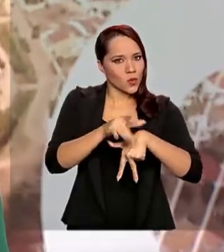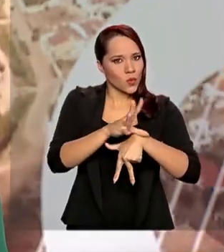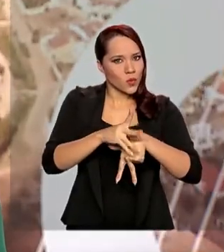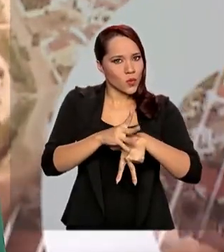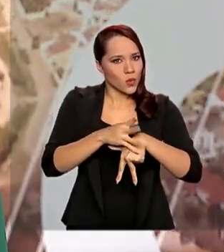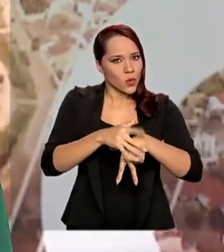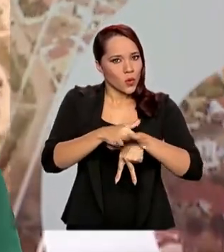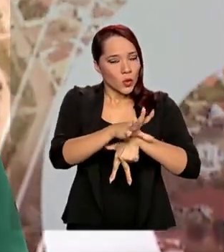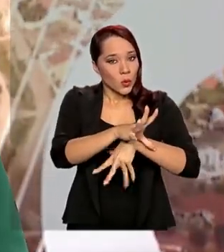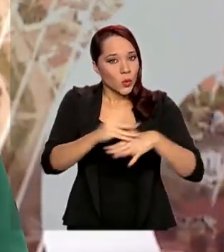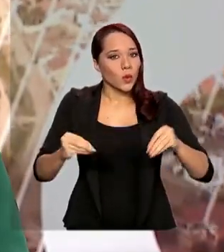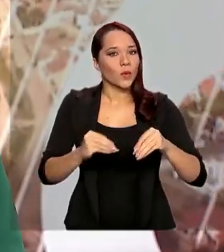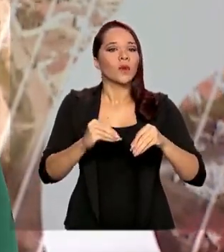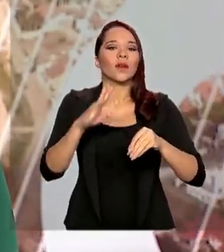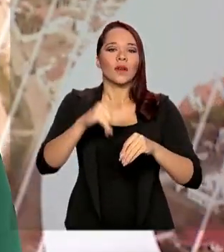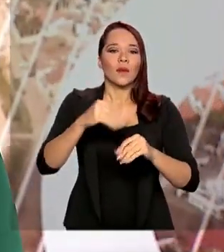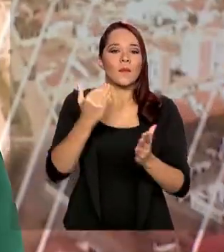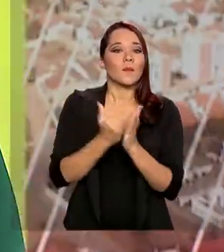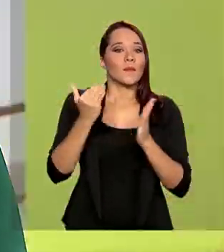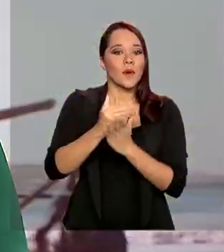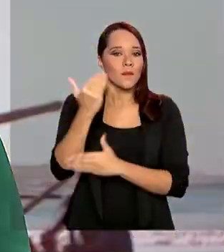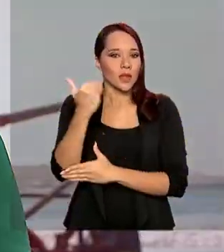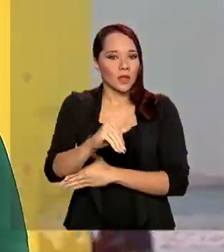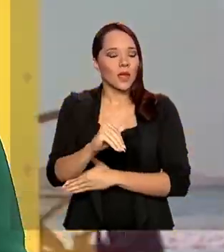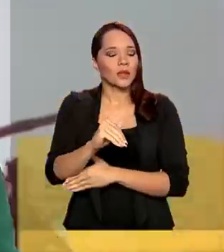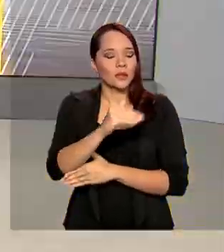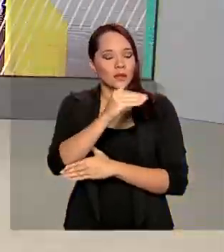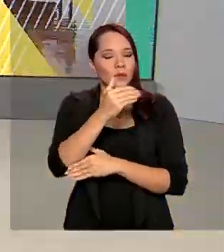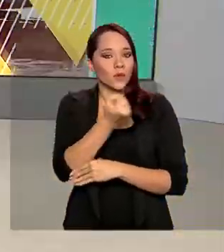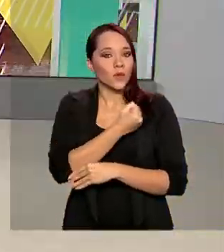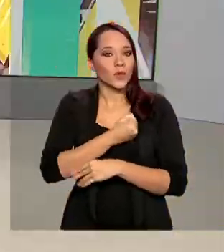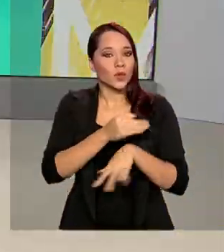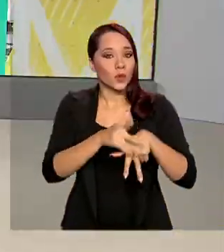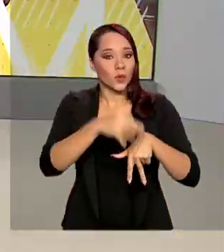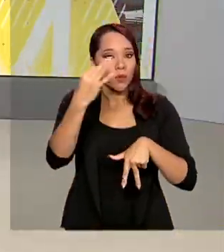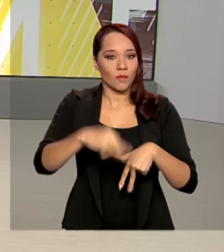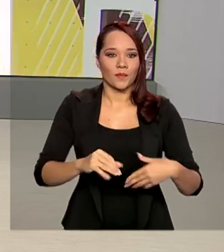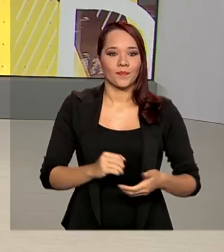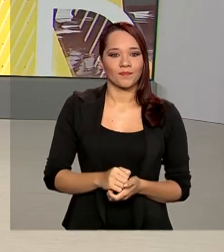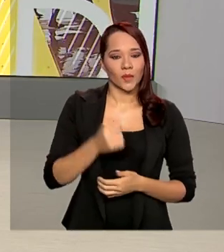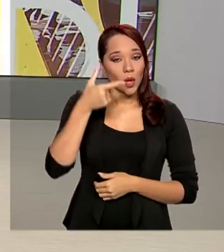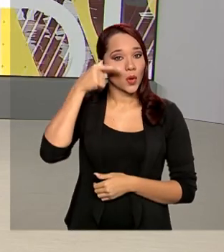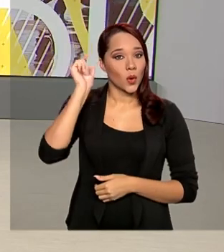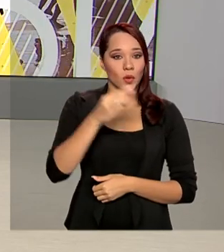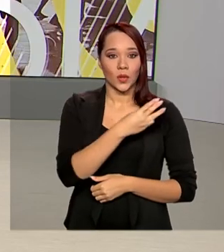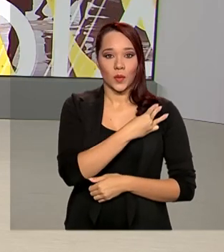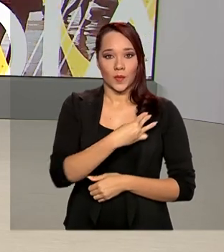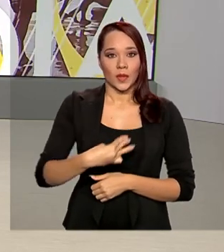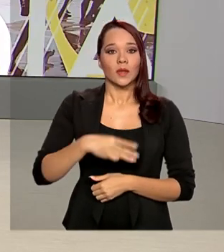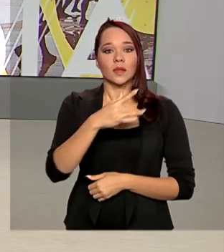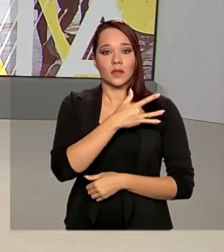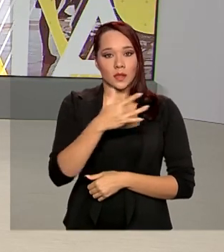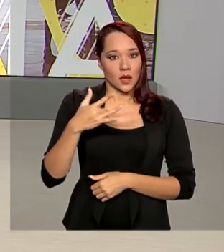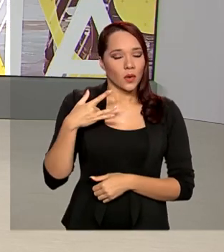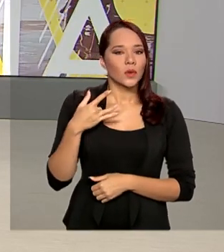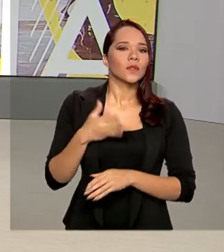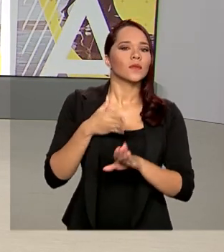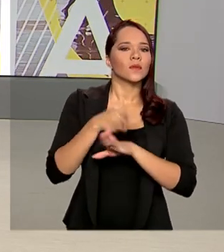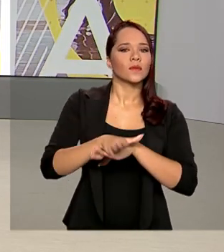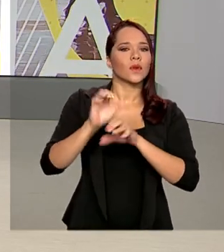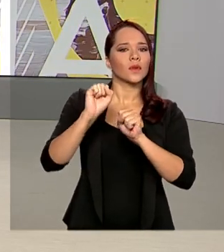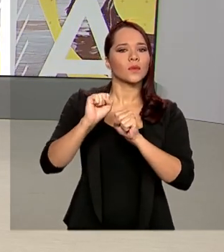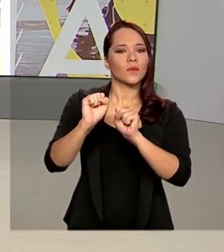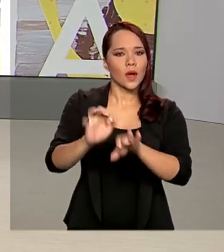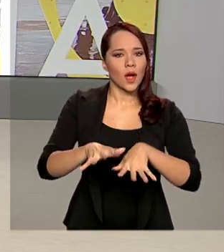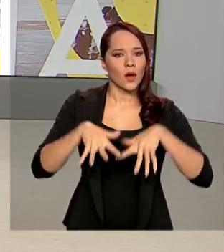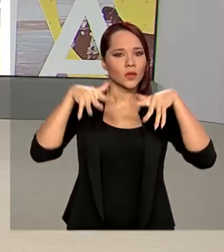já representa mais da metade do total de casos. E ontem, ministro interino da Saúde participou de uma audiência com